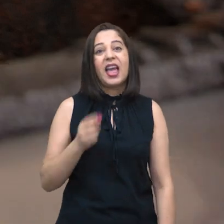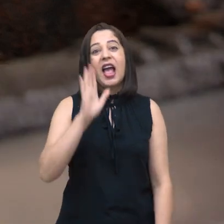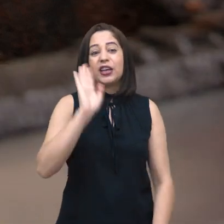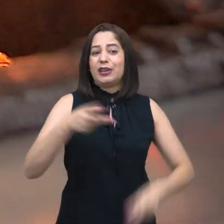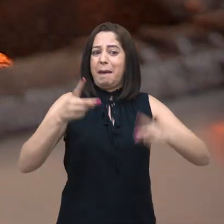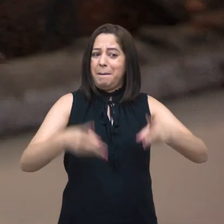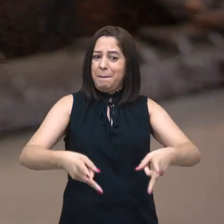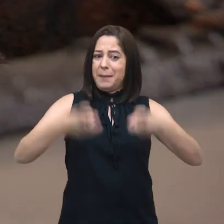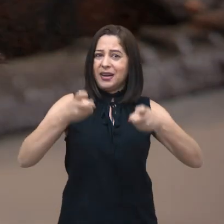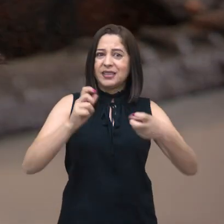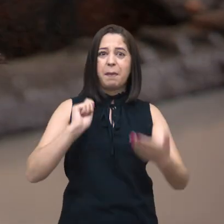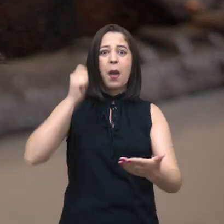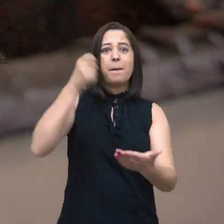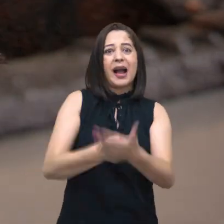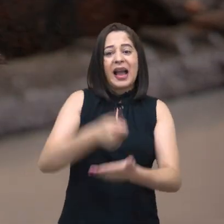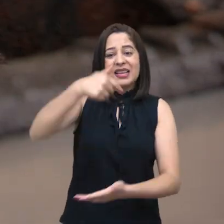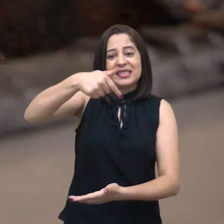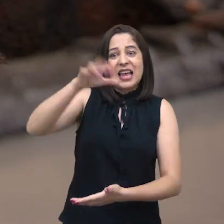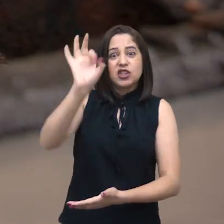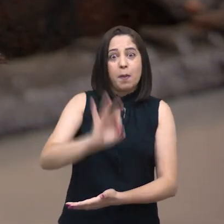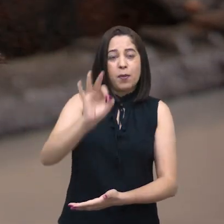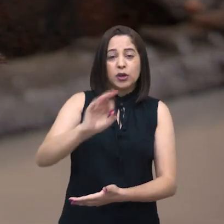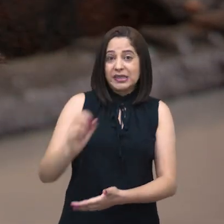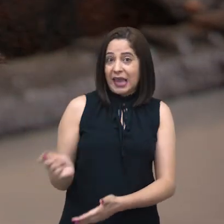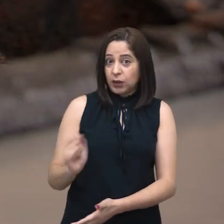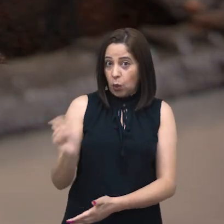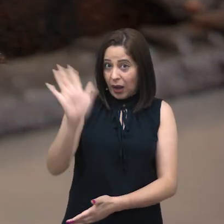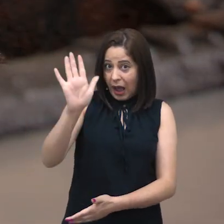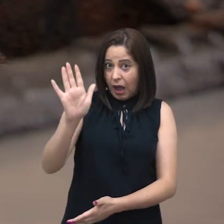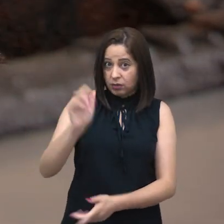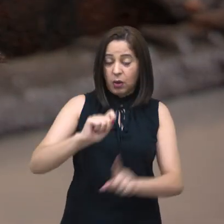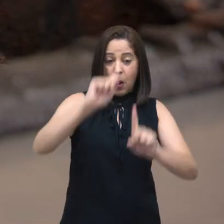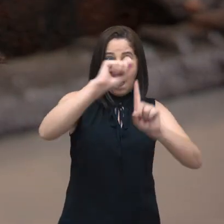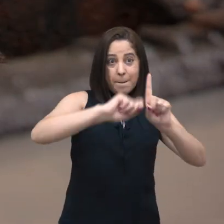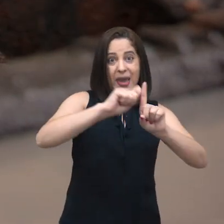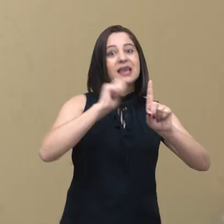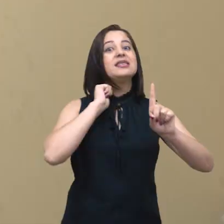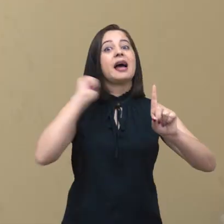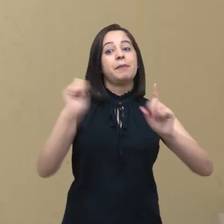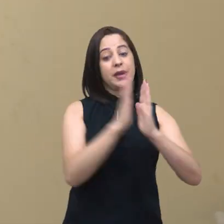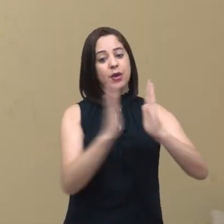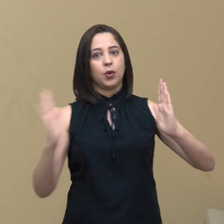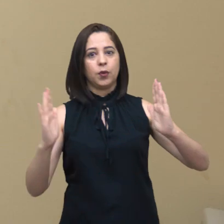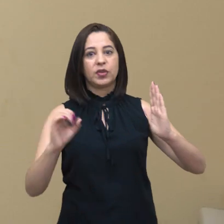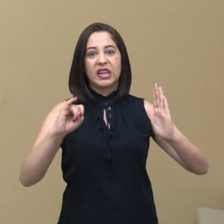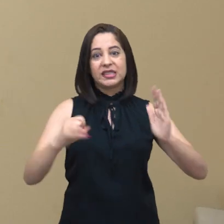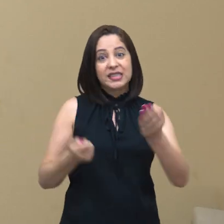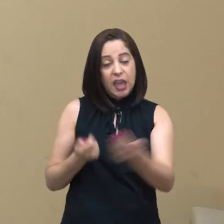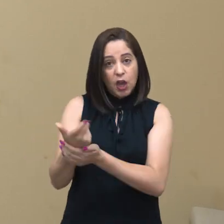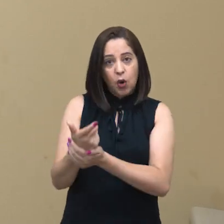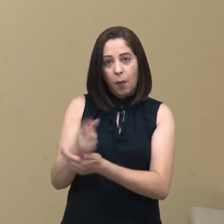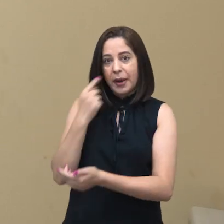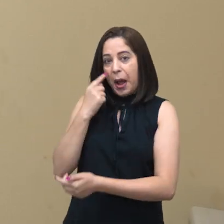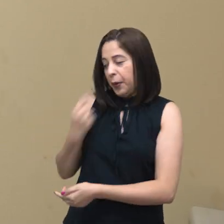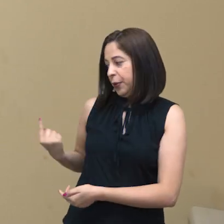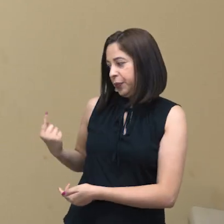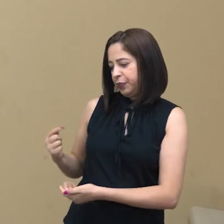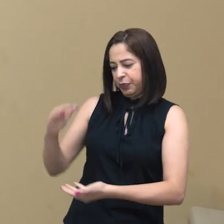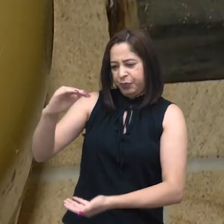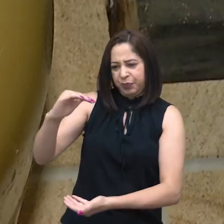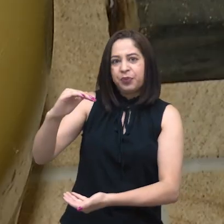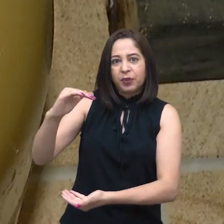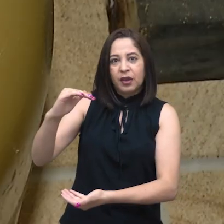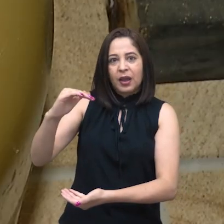usa o gás encanado já está pagando quase 7% mais caro desde abril. Quem compra o botijão tradicional, como o Sr.